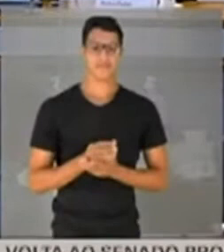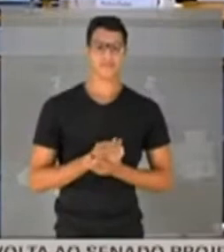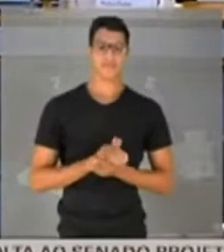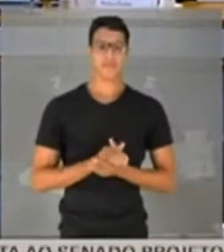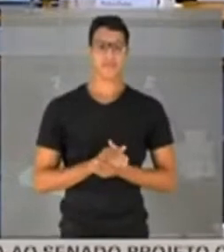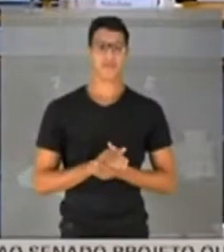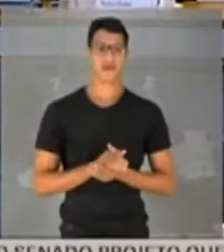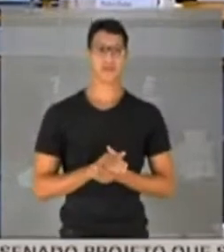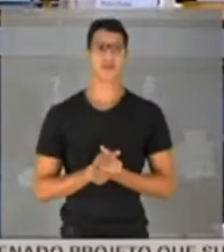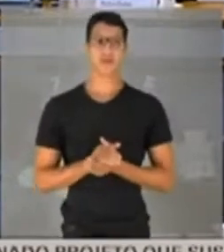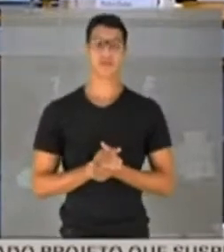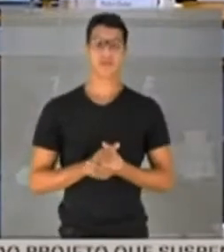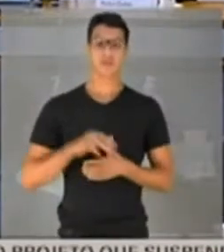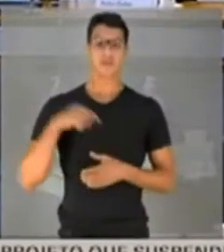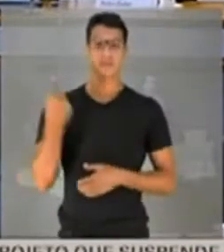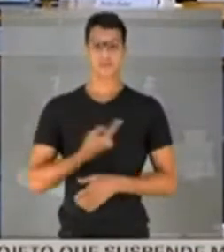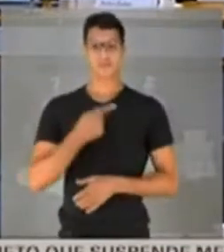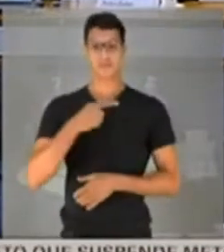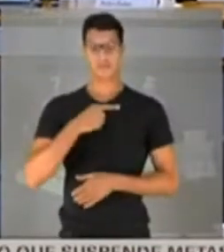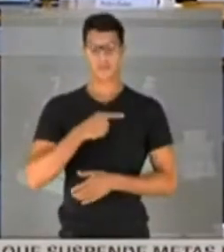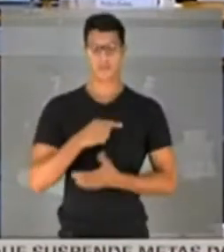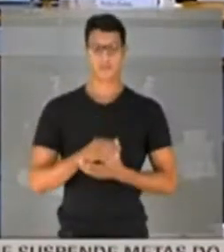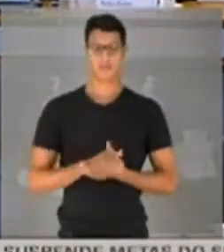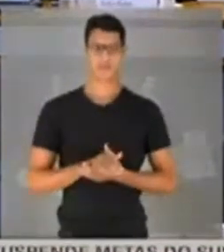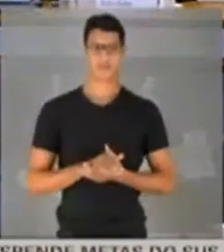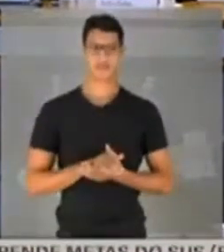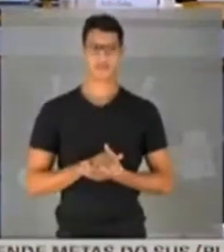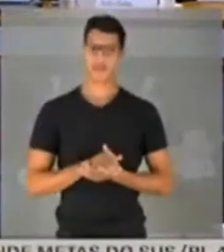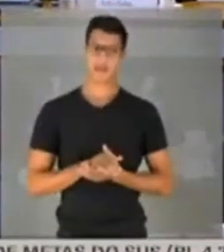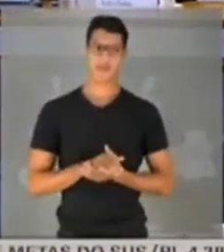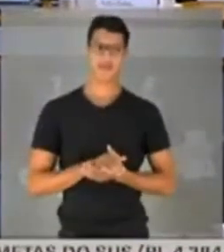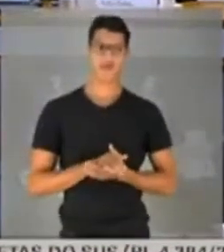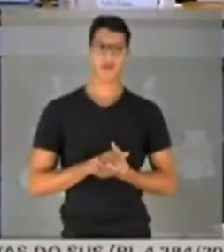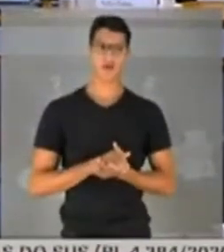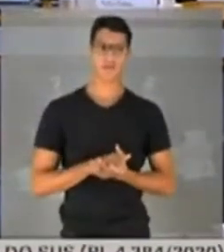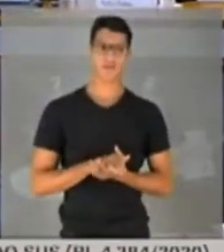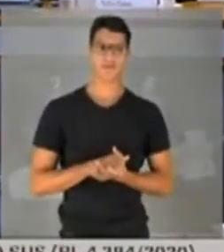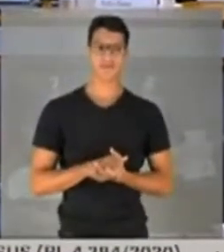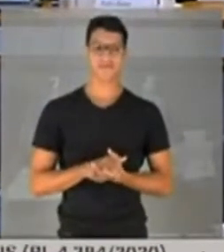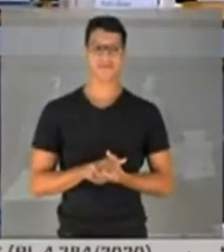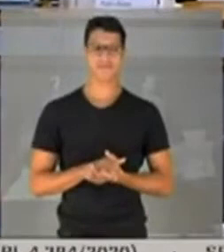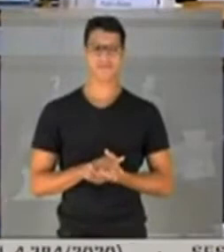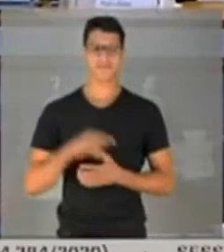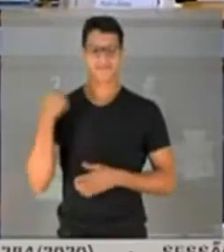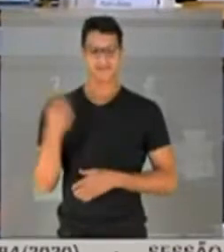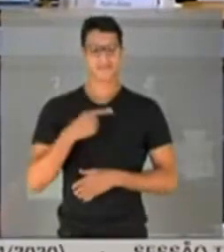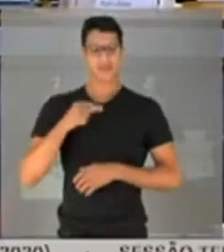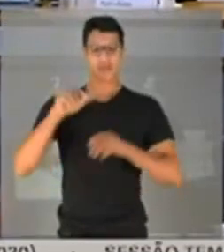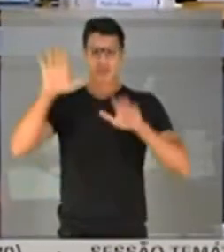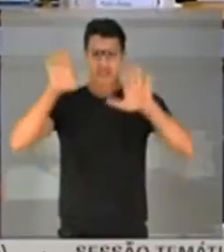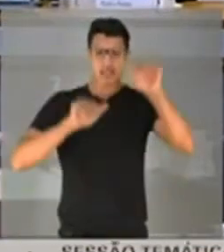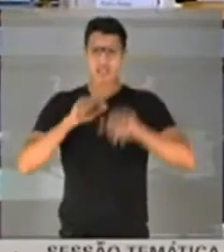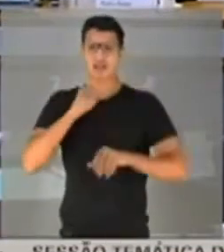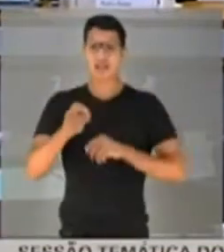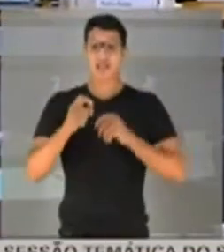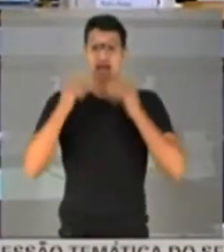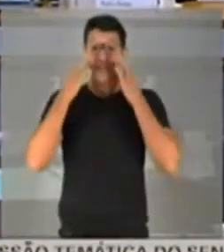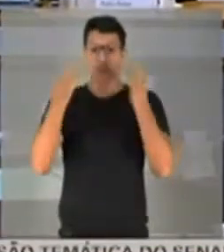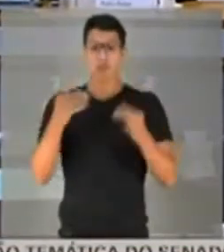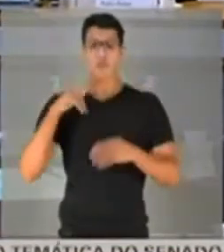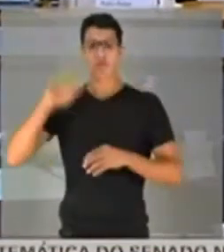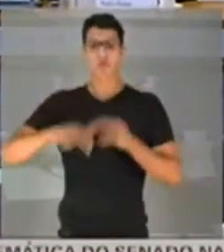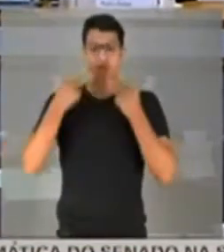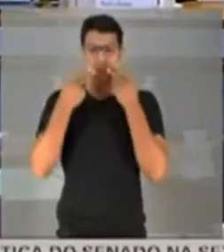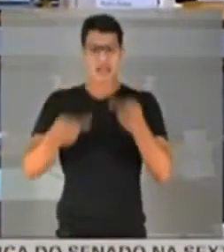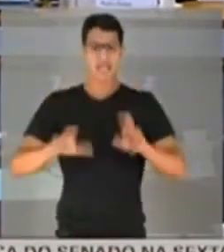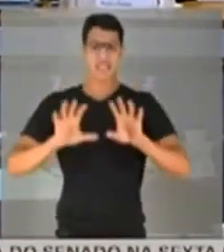Tudo que o antagonista escreve... Não tem que chamar atenção só dele. Não, eu não vou chamar atenção de ninguém. Tem 500 entrevistas, eu nunca falei